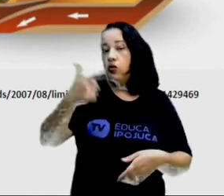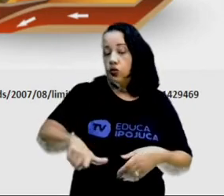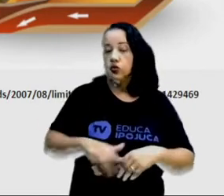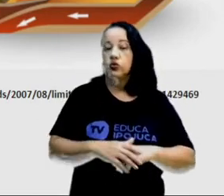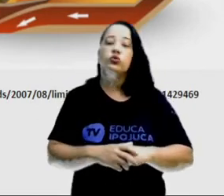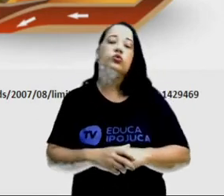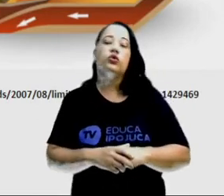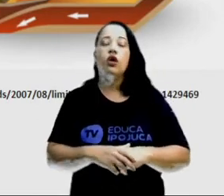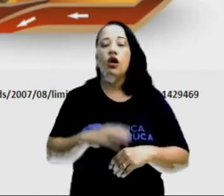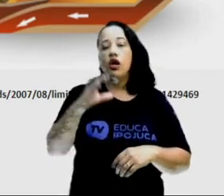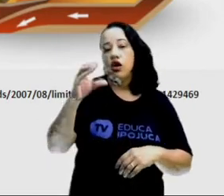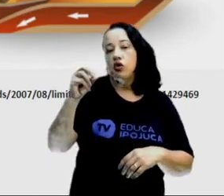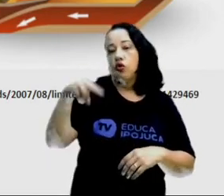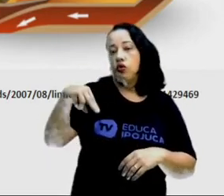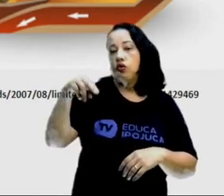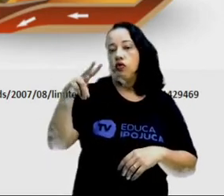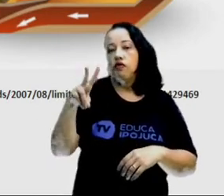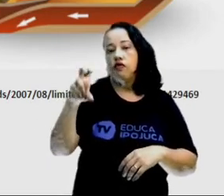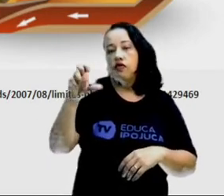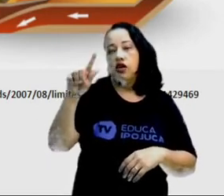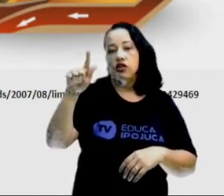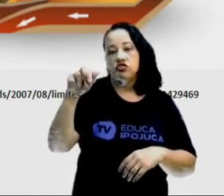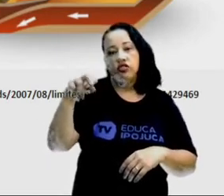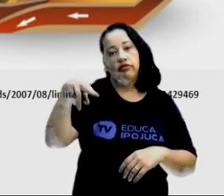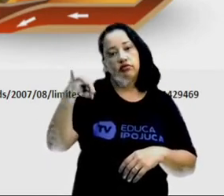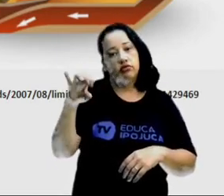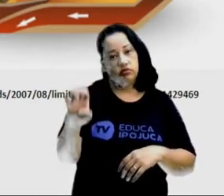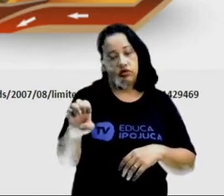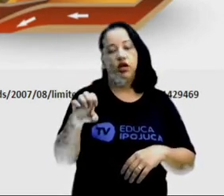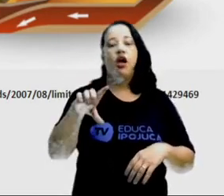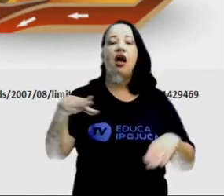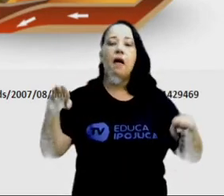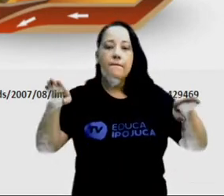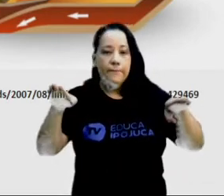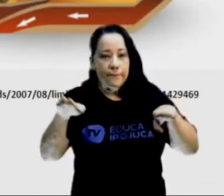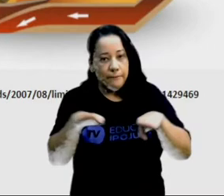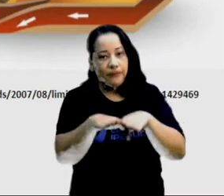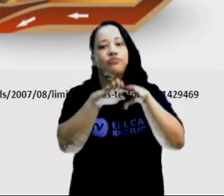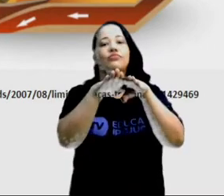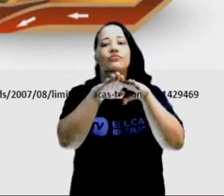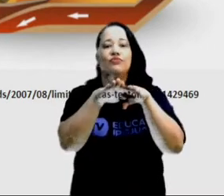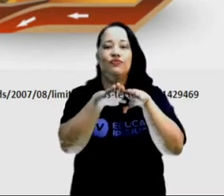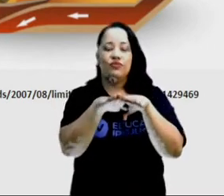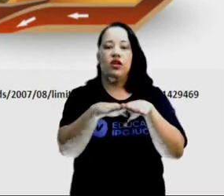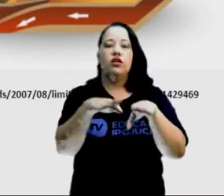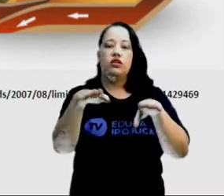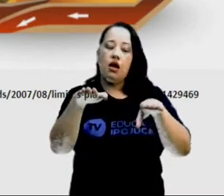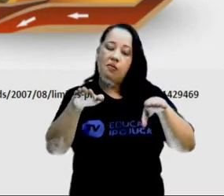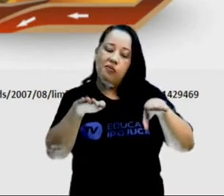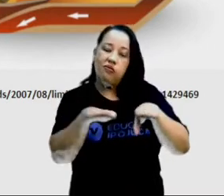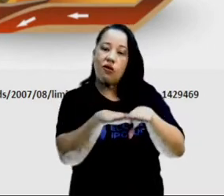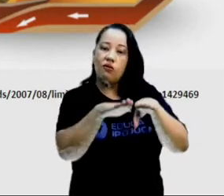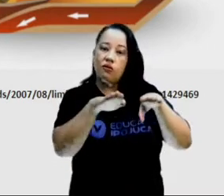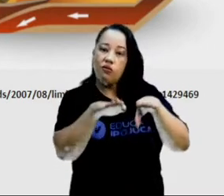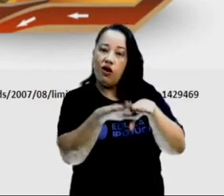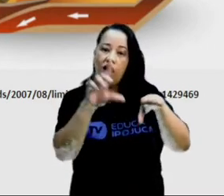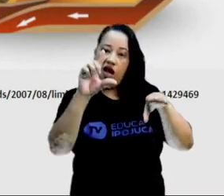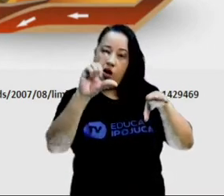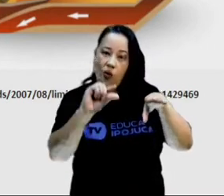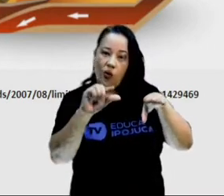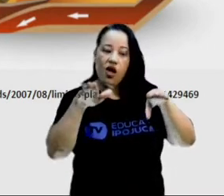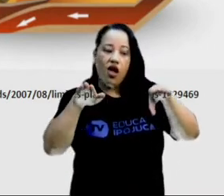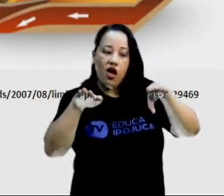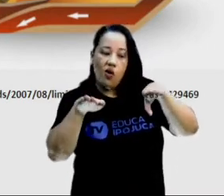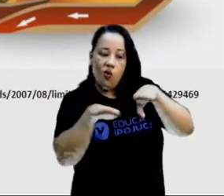convergente, que elas se chocam, elas se encontram uma com a outra, e a placa menos densa, ela vai entrar